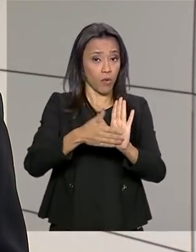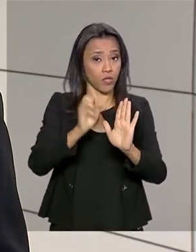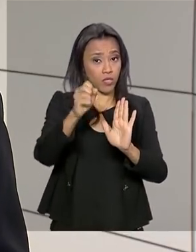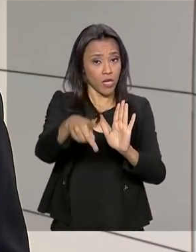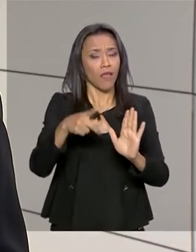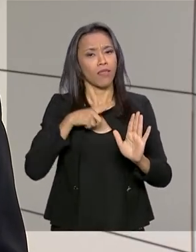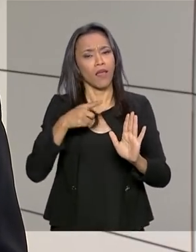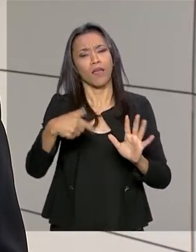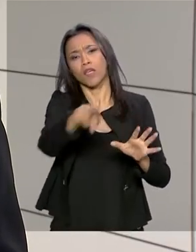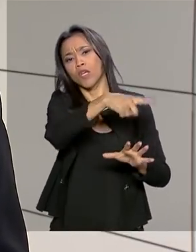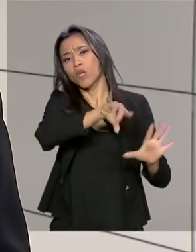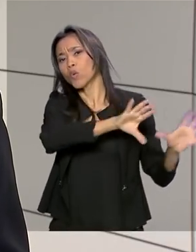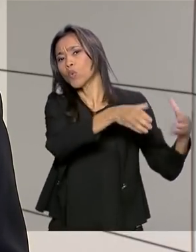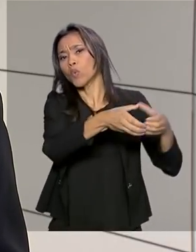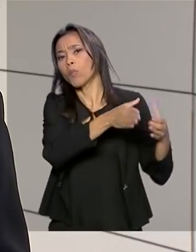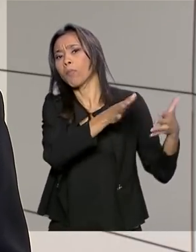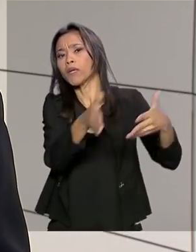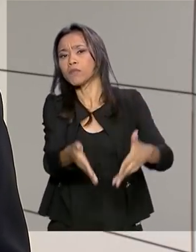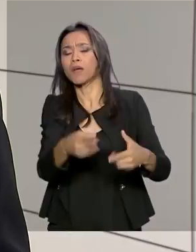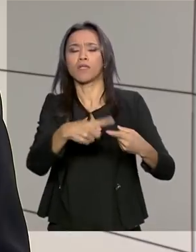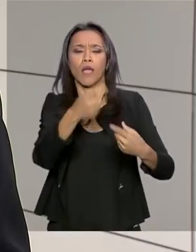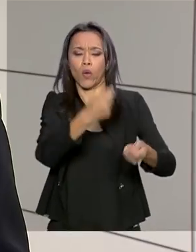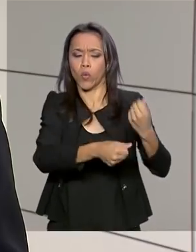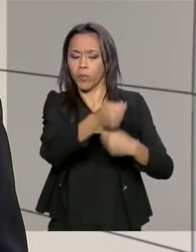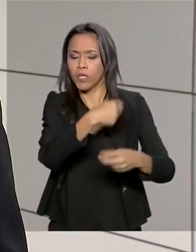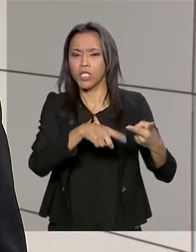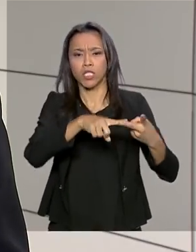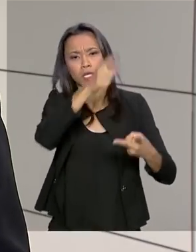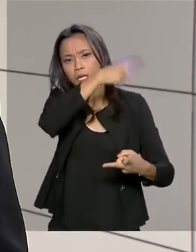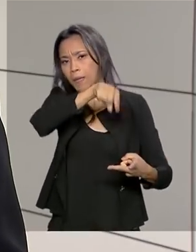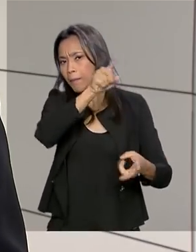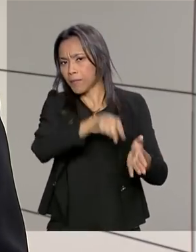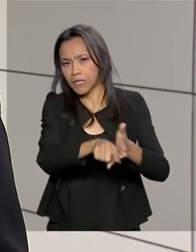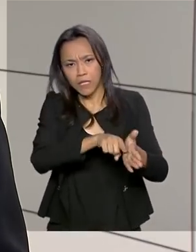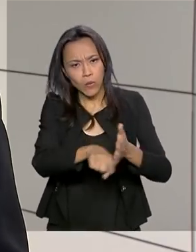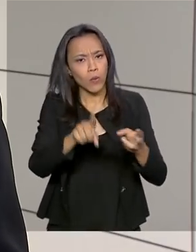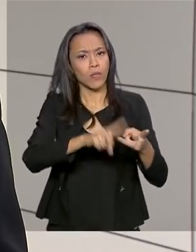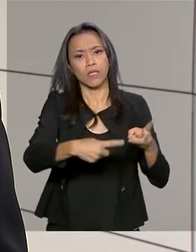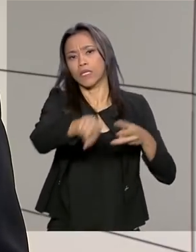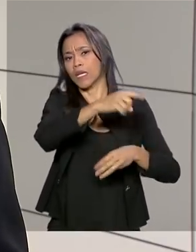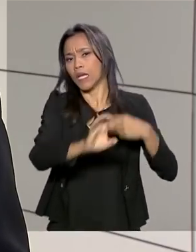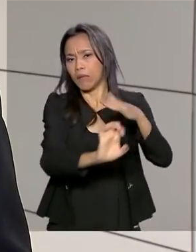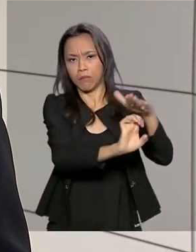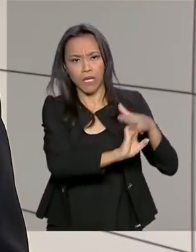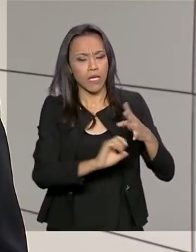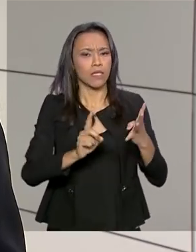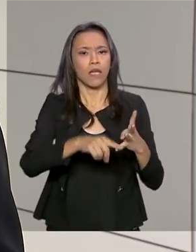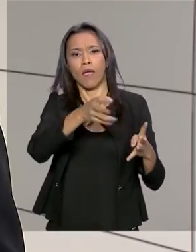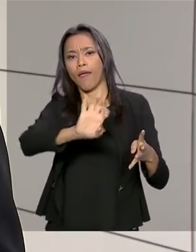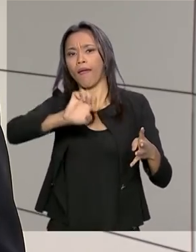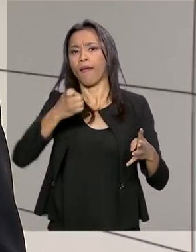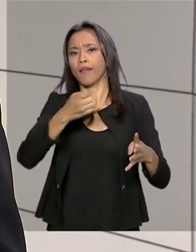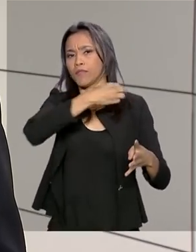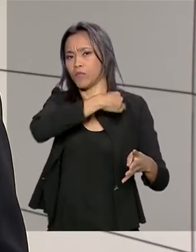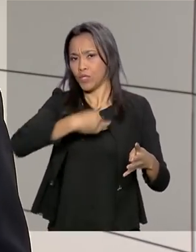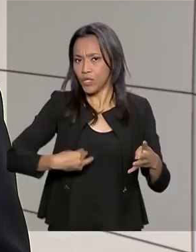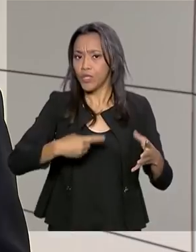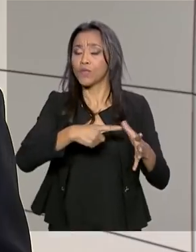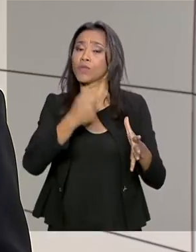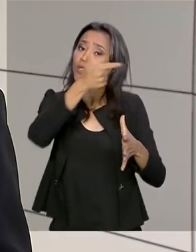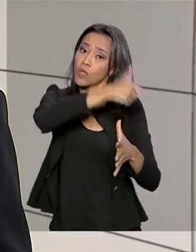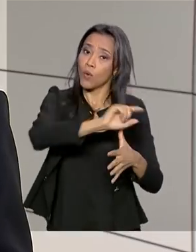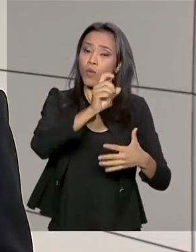participantes convidados, como economistas, pesquisadores, empresários, ex-ministros e autoridades do Executivo.